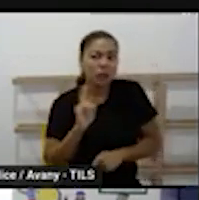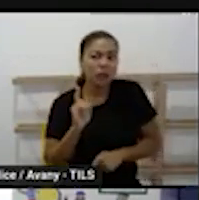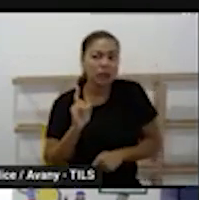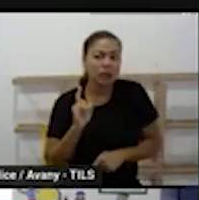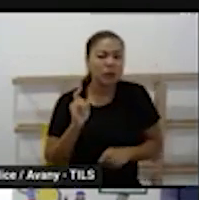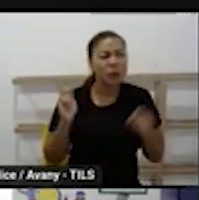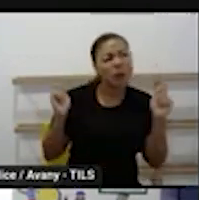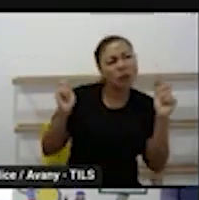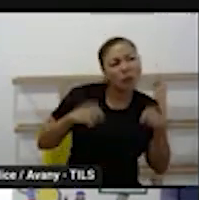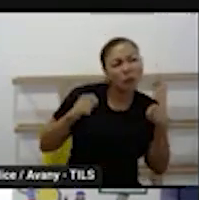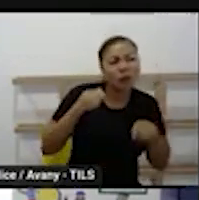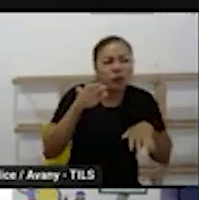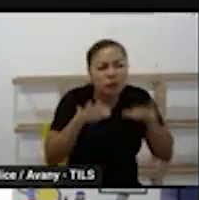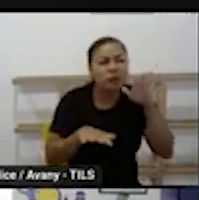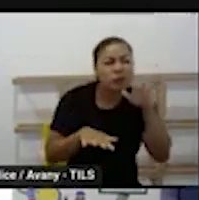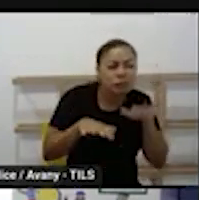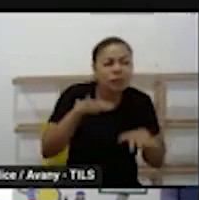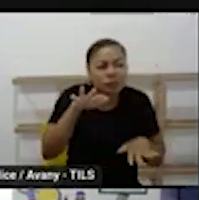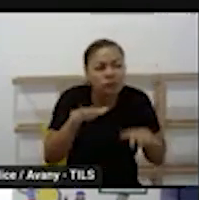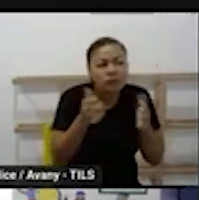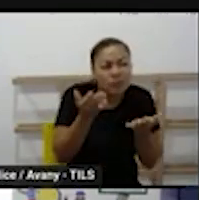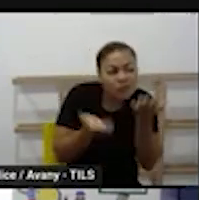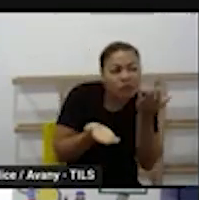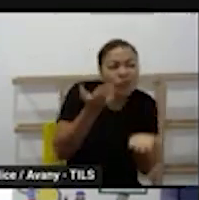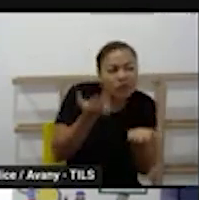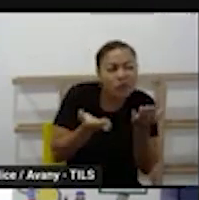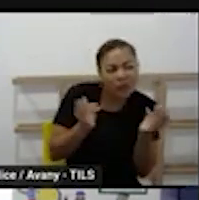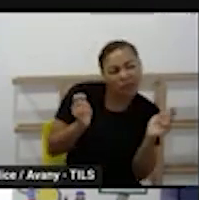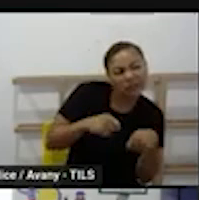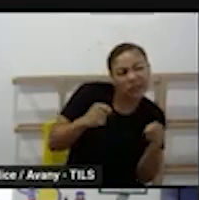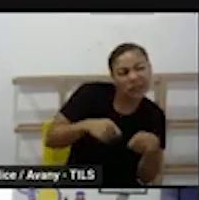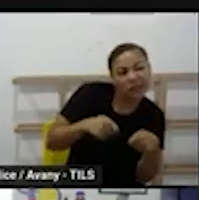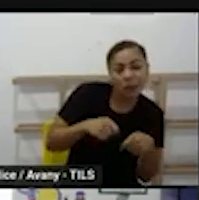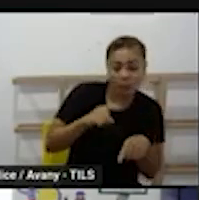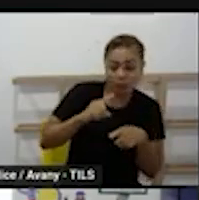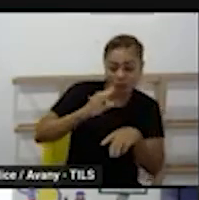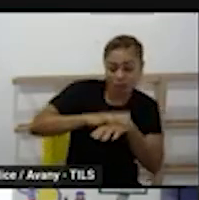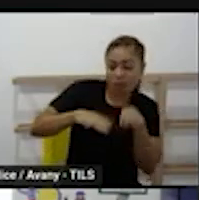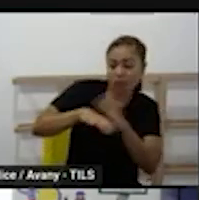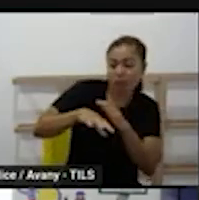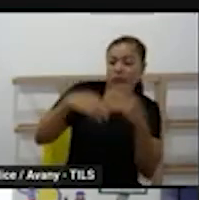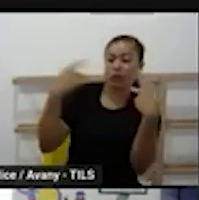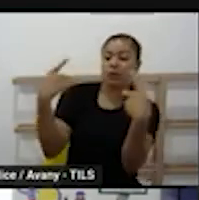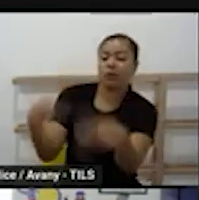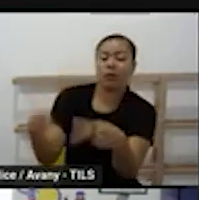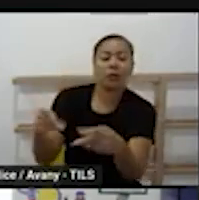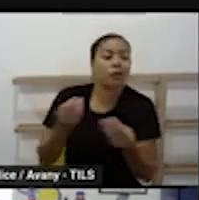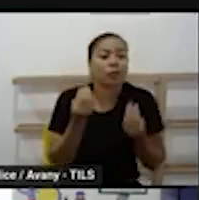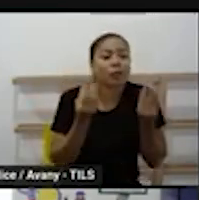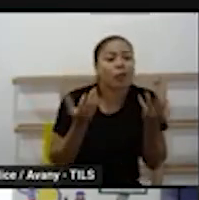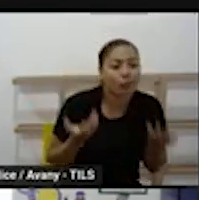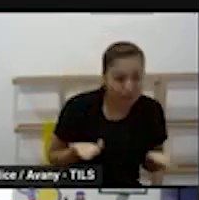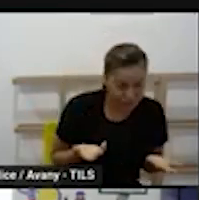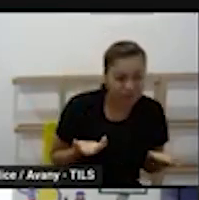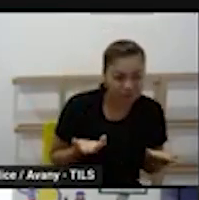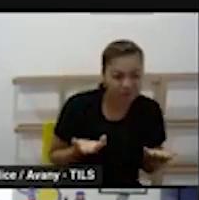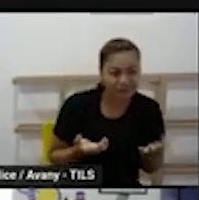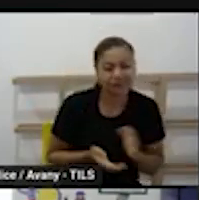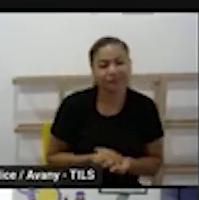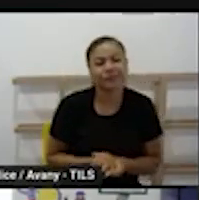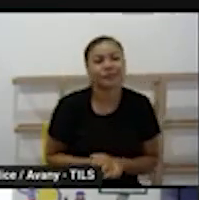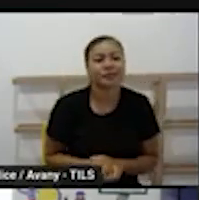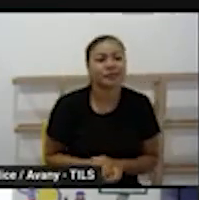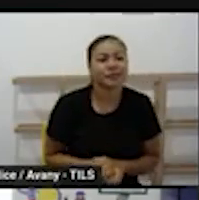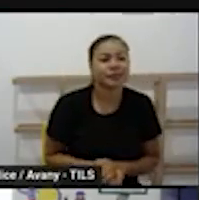as atividades para dar esse tempo à criança de ser espontânea para dar esse tempo de dar o afeto e a escuta que a criança precisa